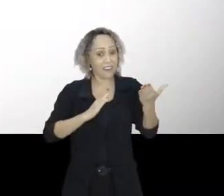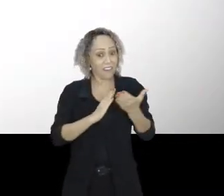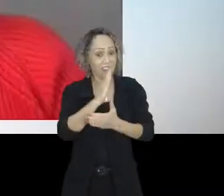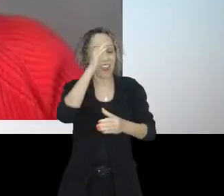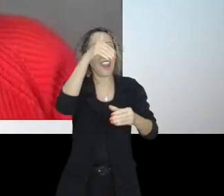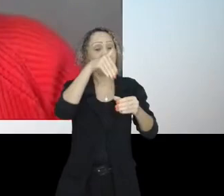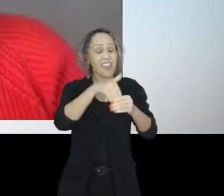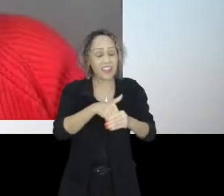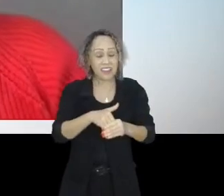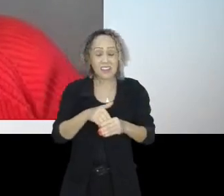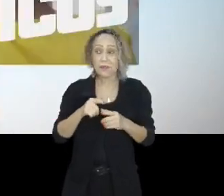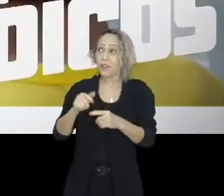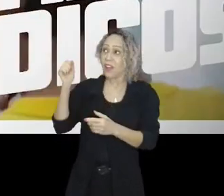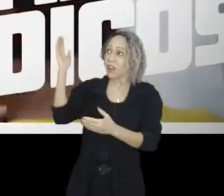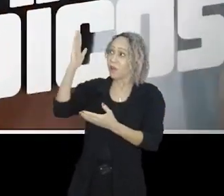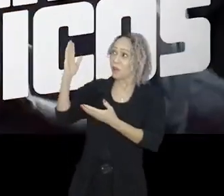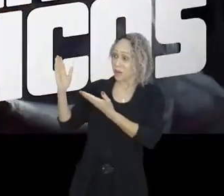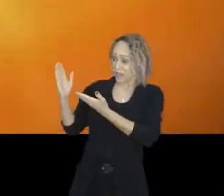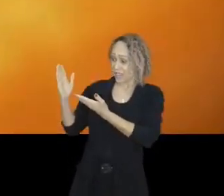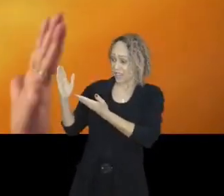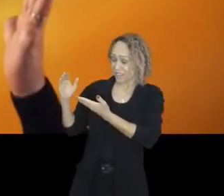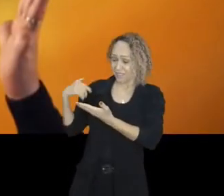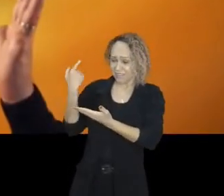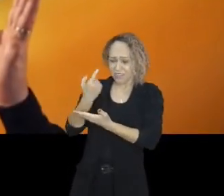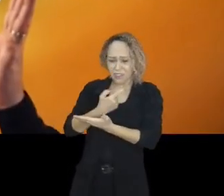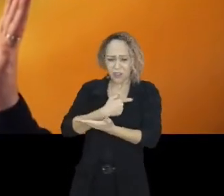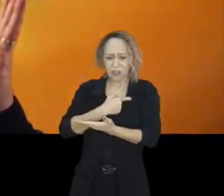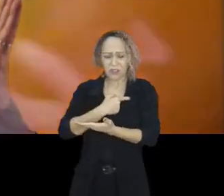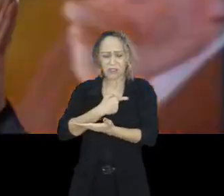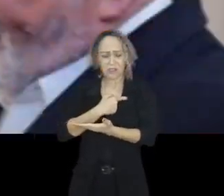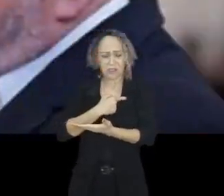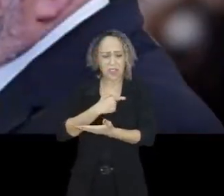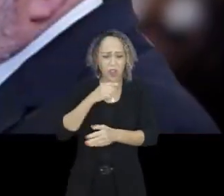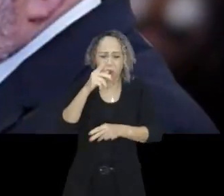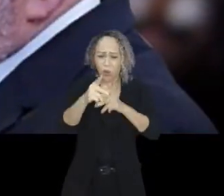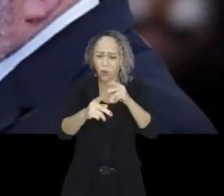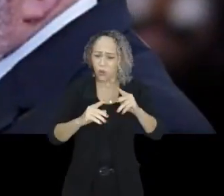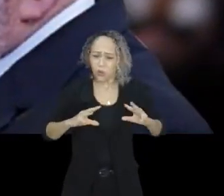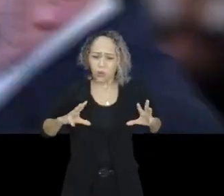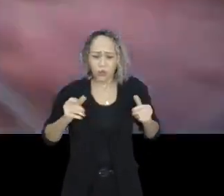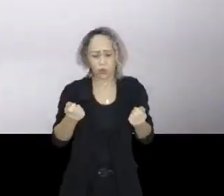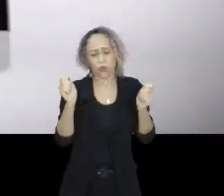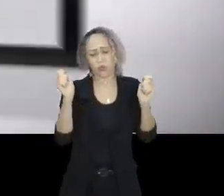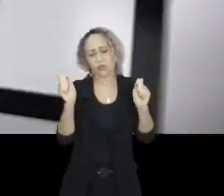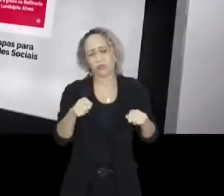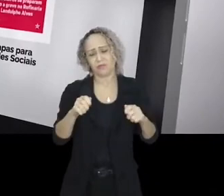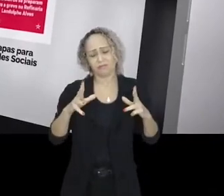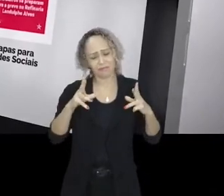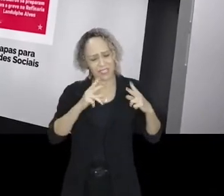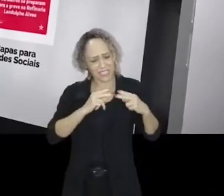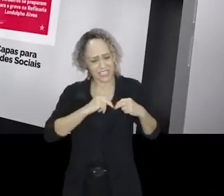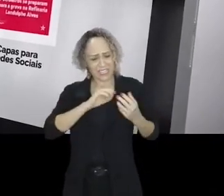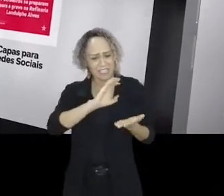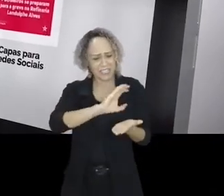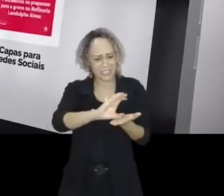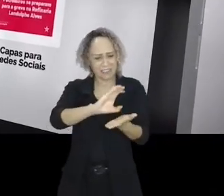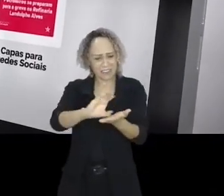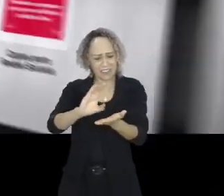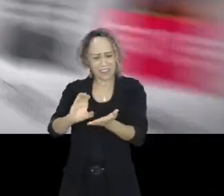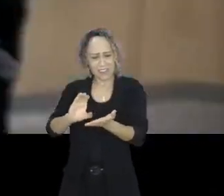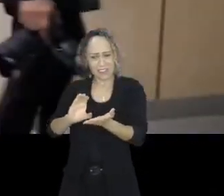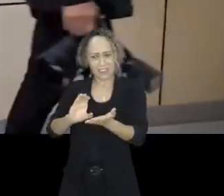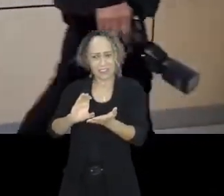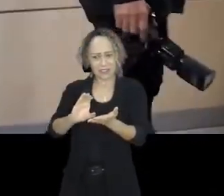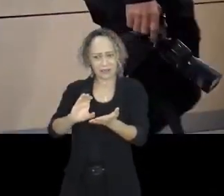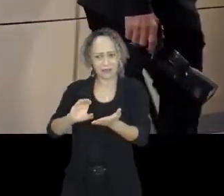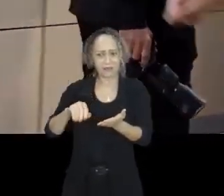da gente, todo mundo merece investimento. Para quem já é da casa, siga em sintonia com a